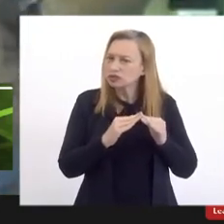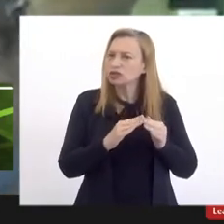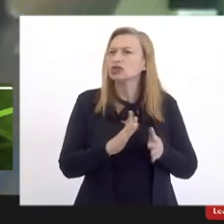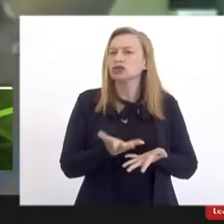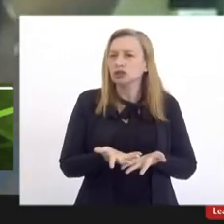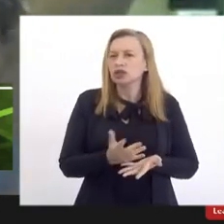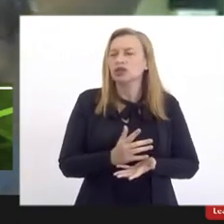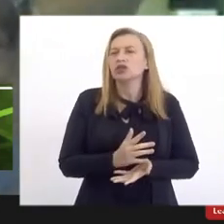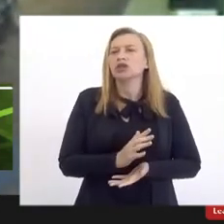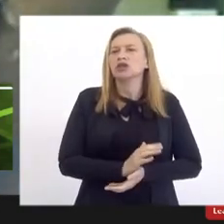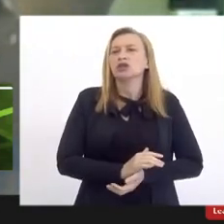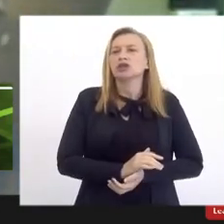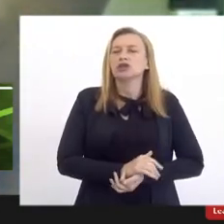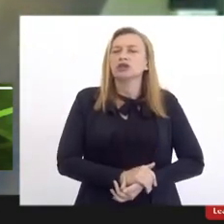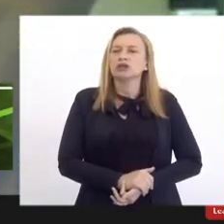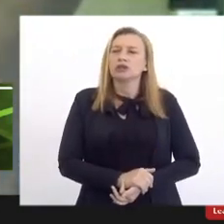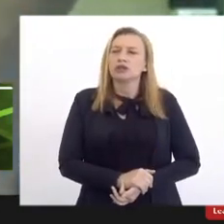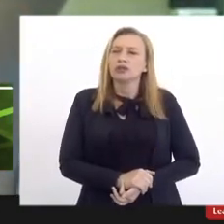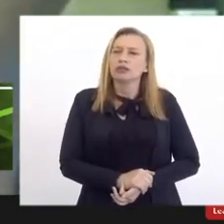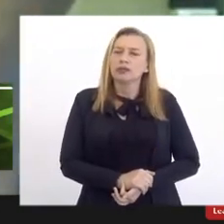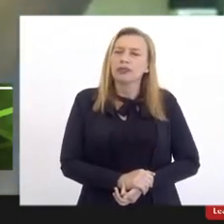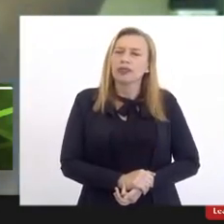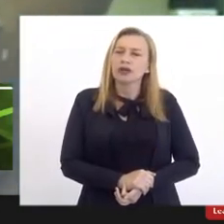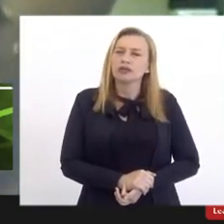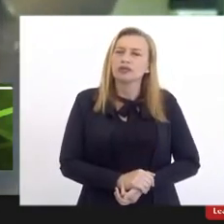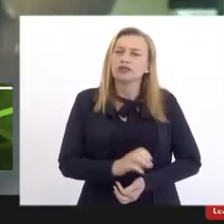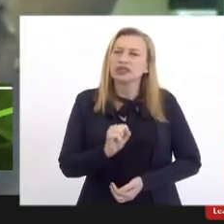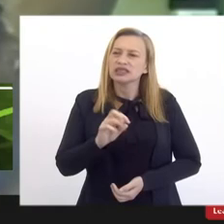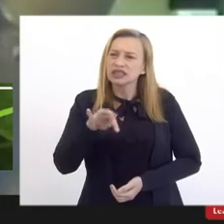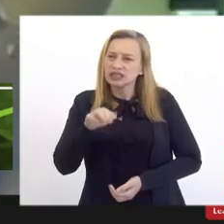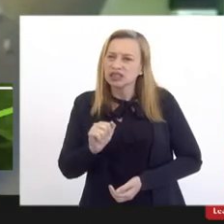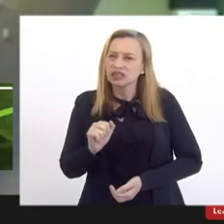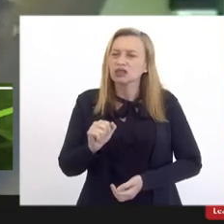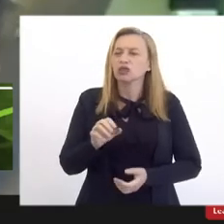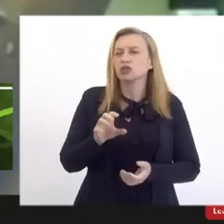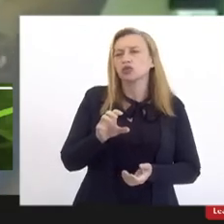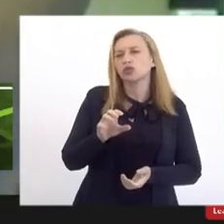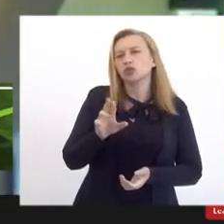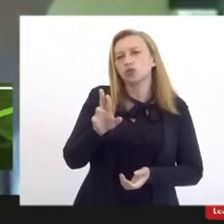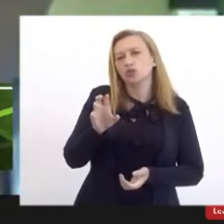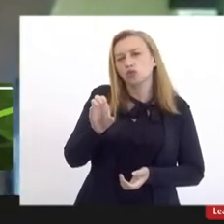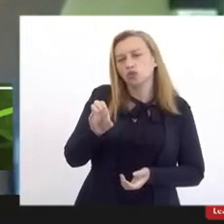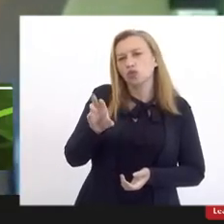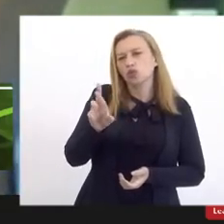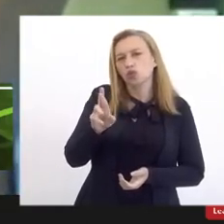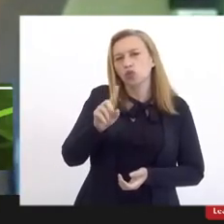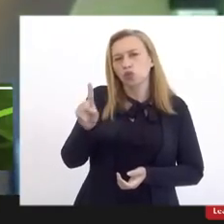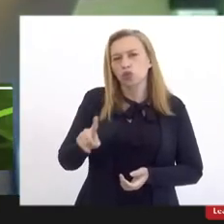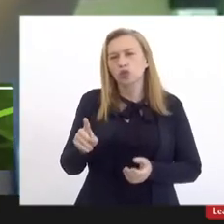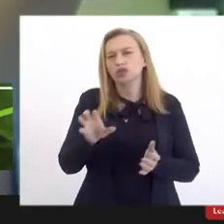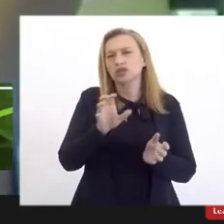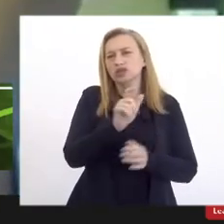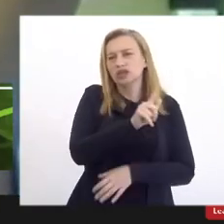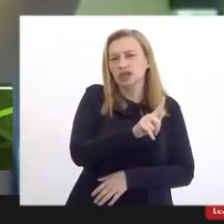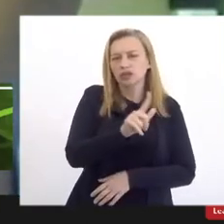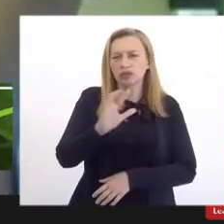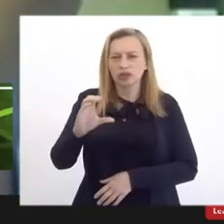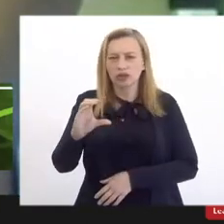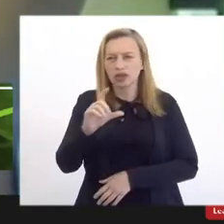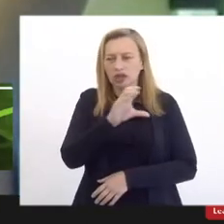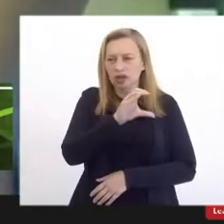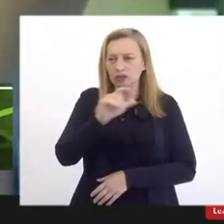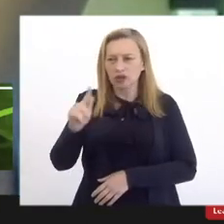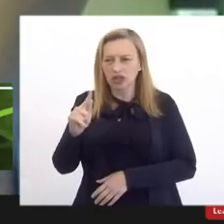o Diego Baixada municípios vizinhos, ali a Santa Cruz, Campo Grande, João Rúlio. Então, nós estamos falando dessa população